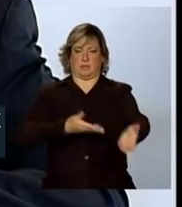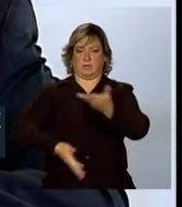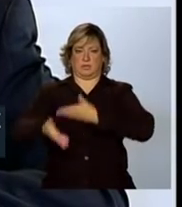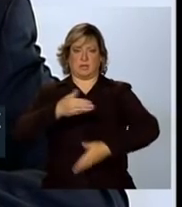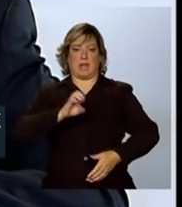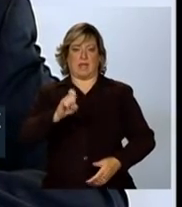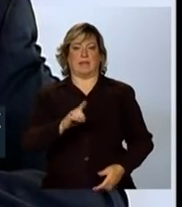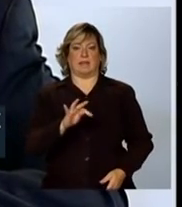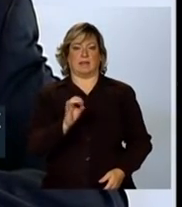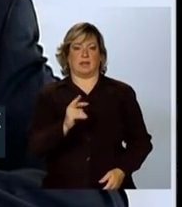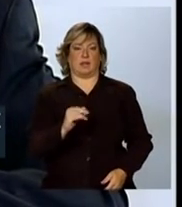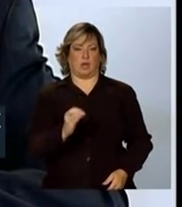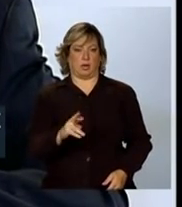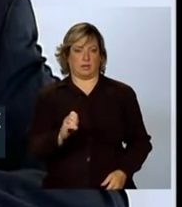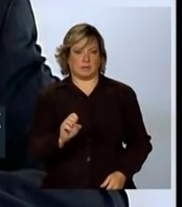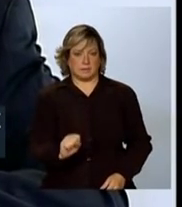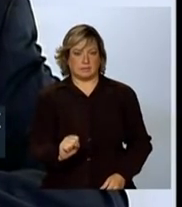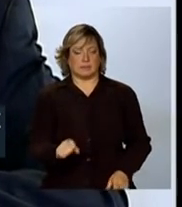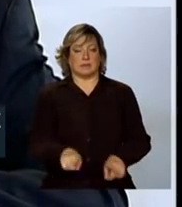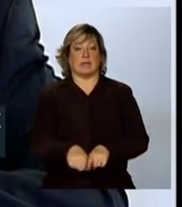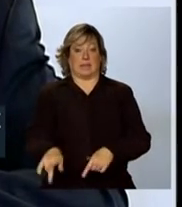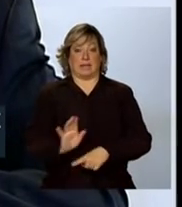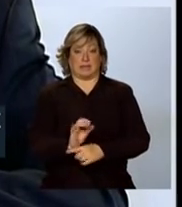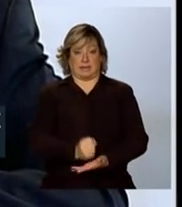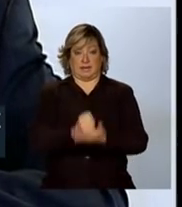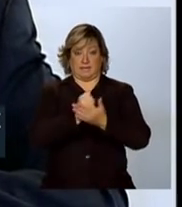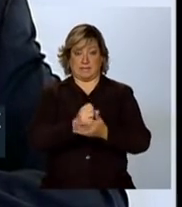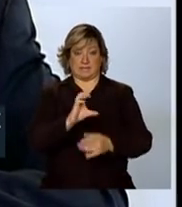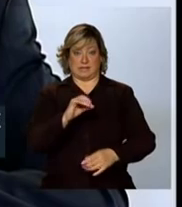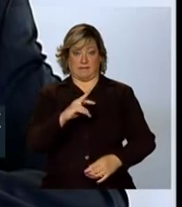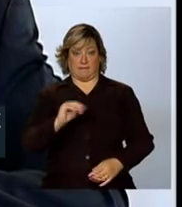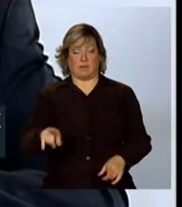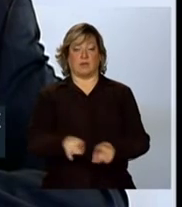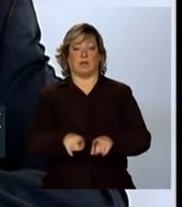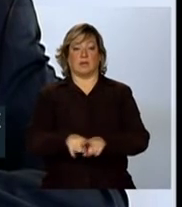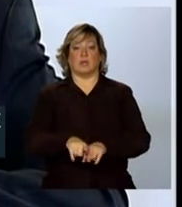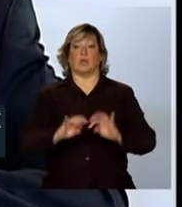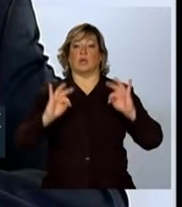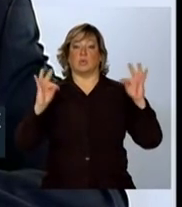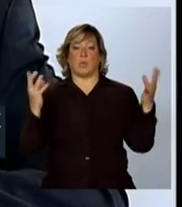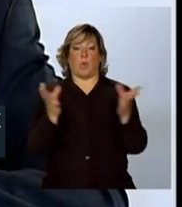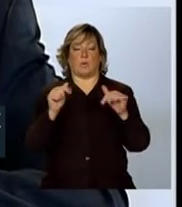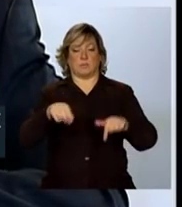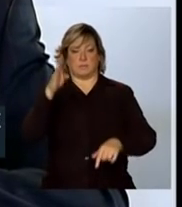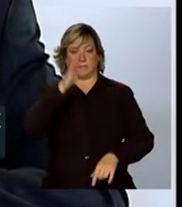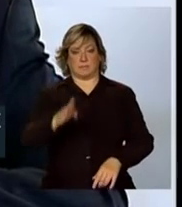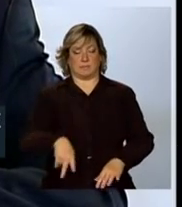exteriores, a defesa civil e o resto dos atores no país.